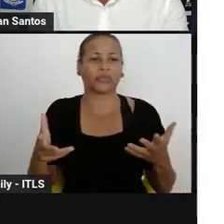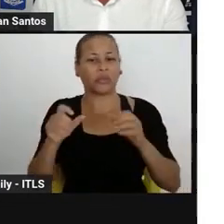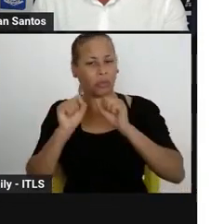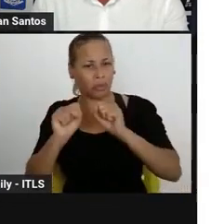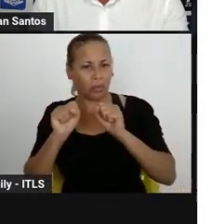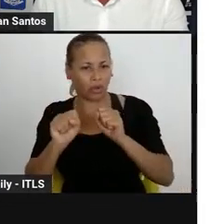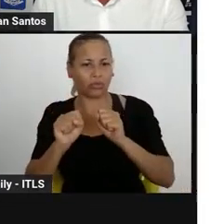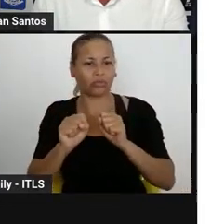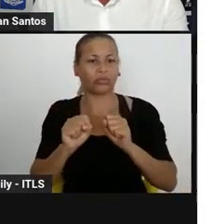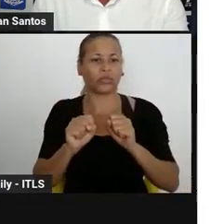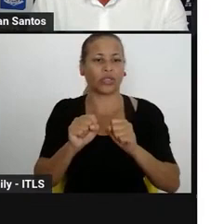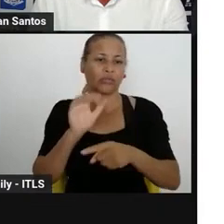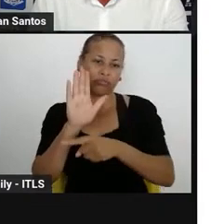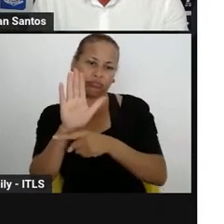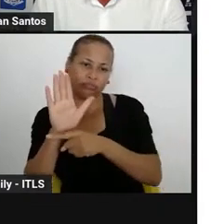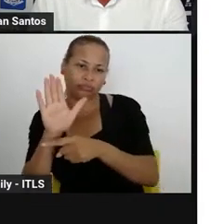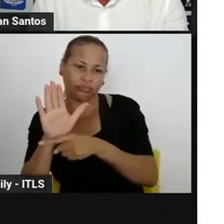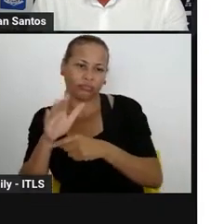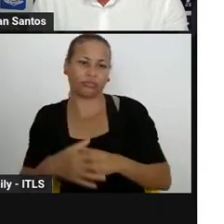cotidiano.